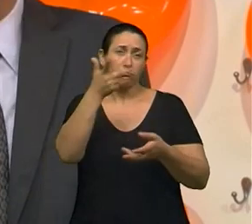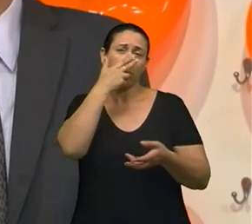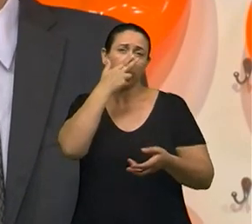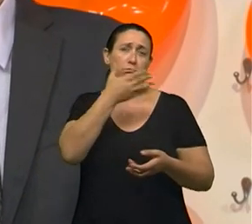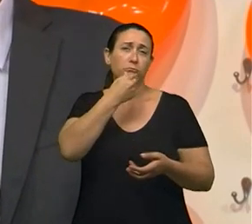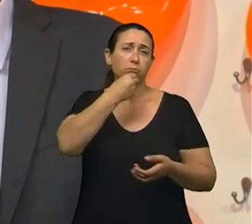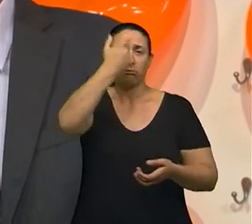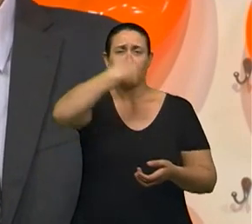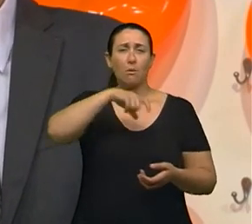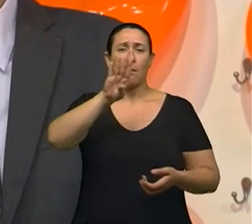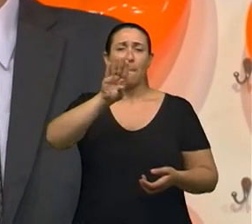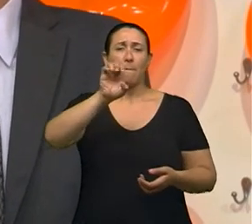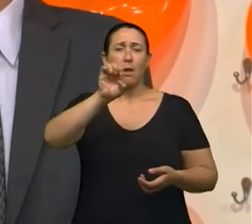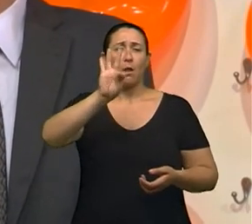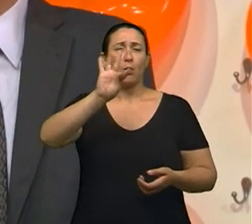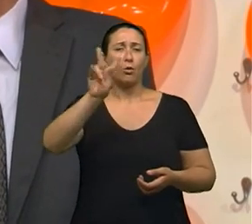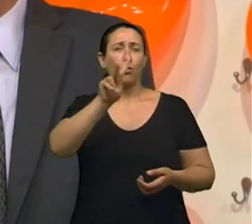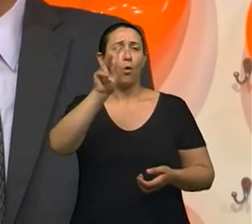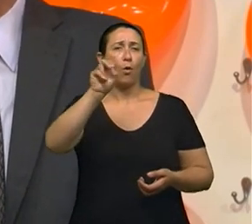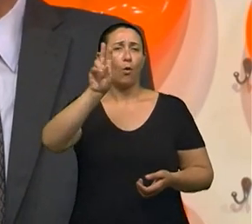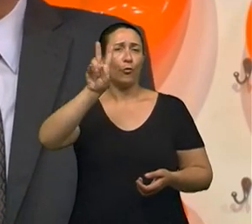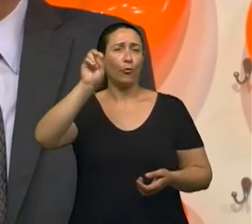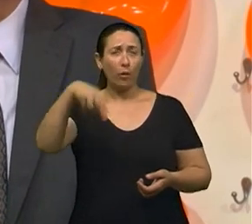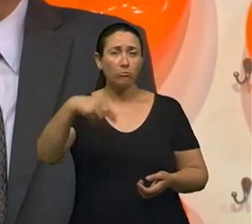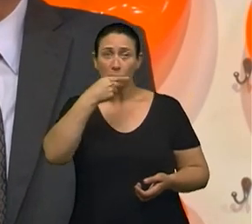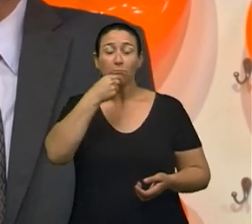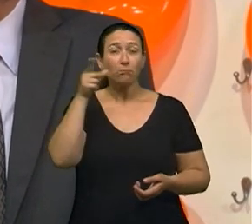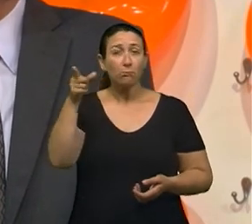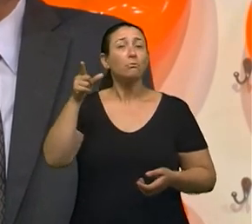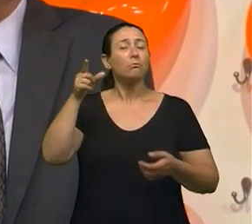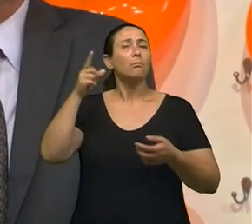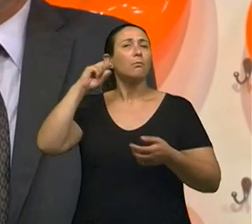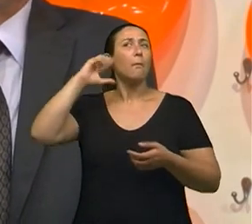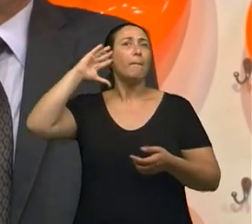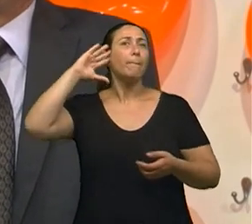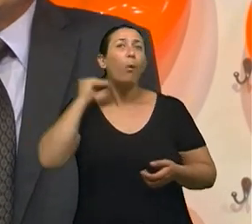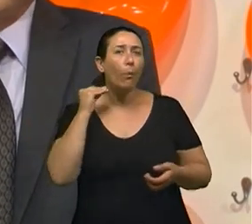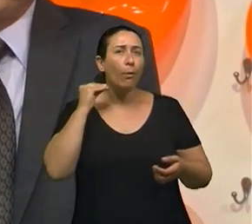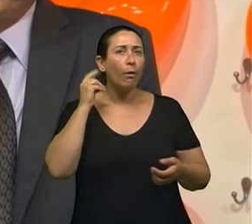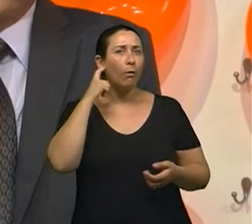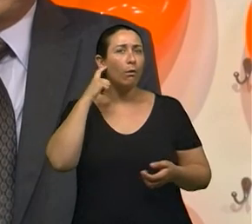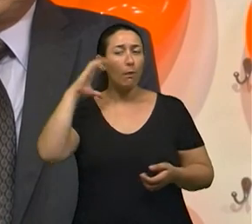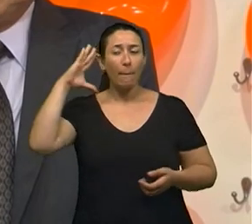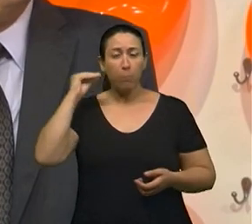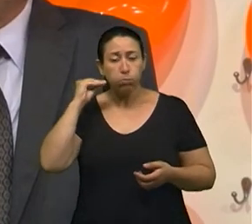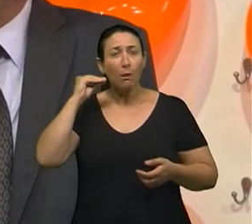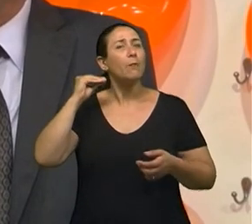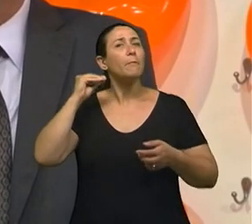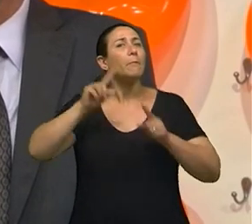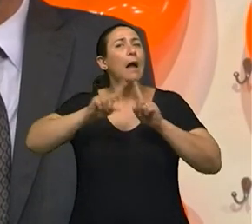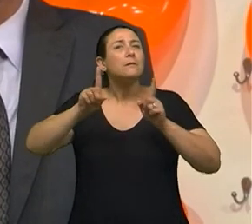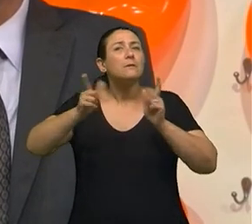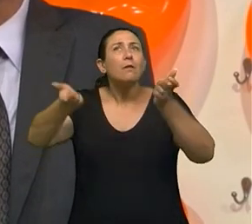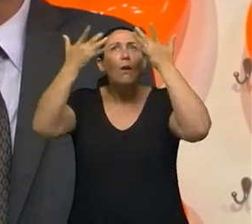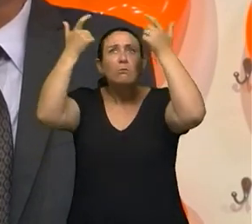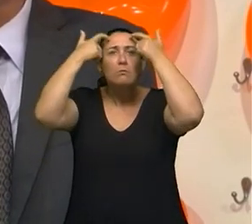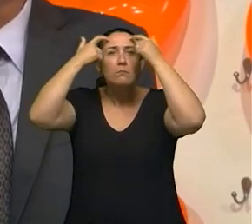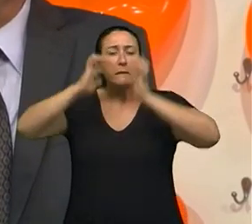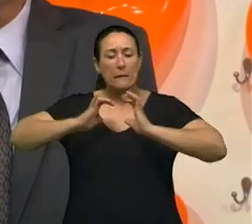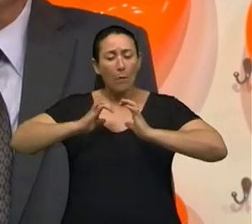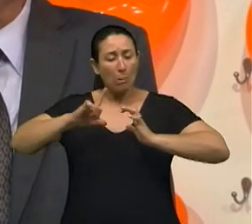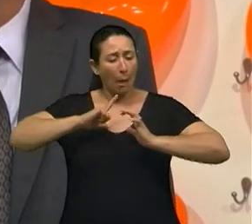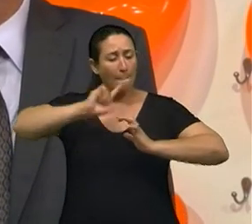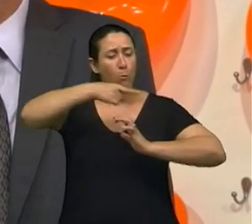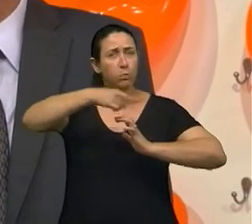né? O Beethoven ficou surdo. Exatamente. E mesmo depois de surdo, como ele tinha muita música dentro da cabeça dele, ele